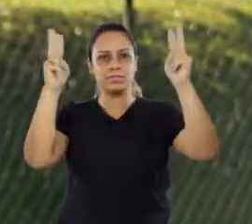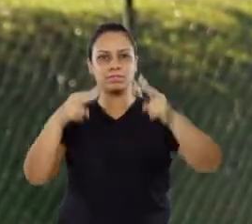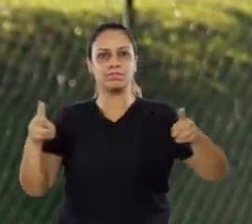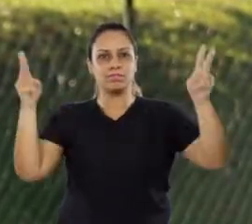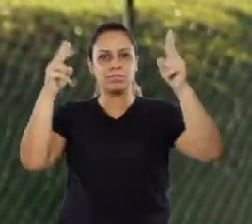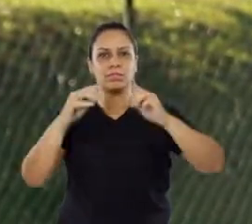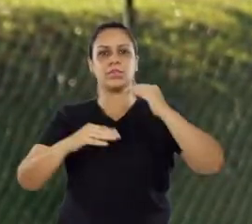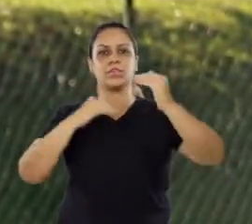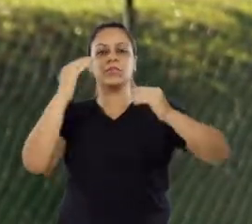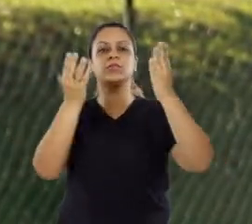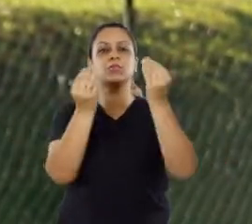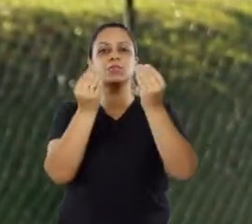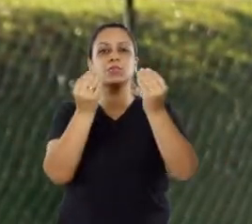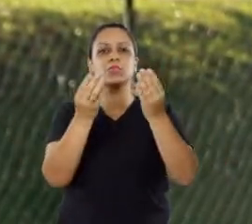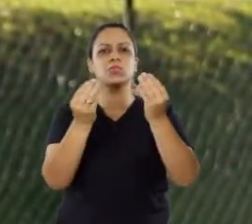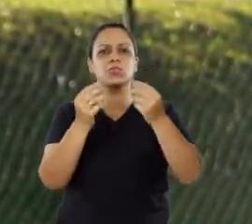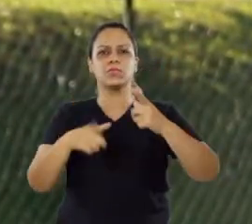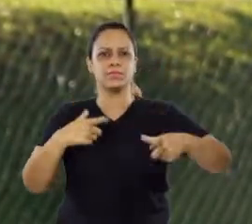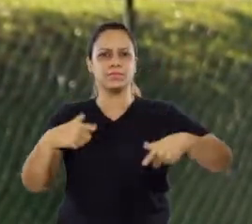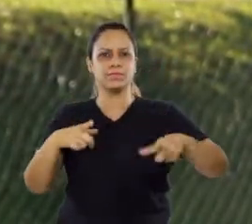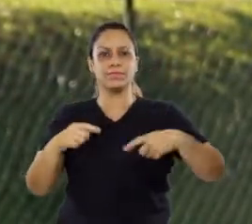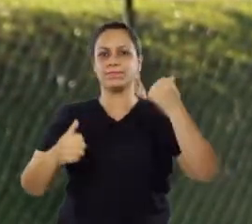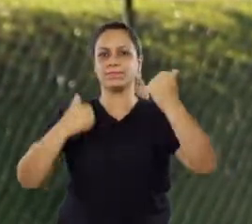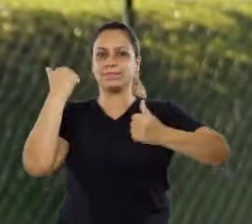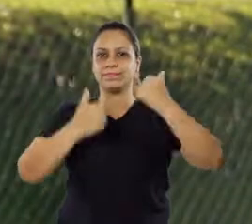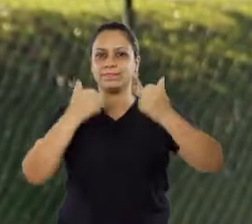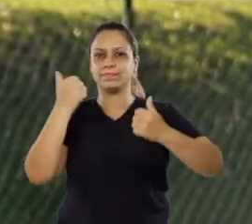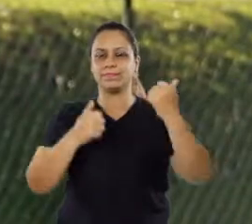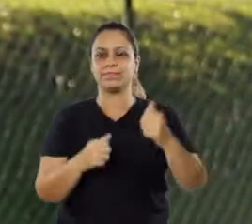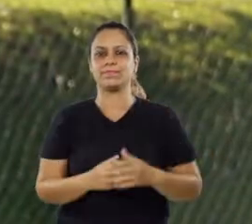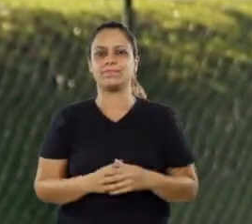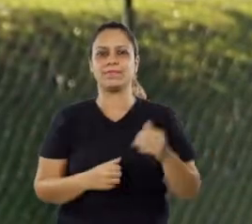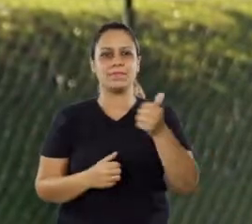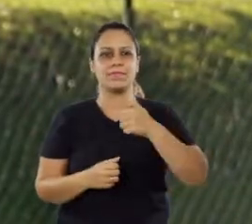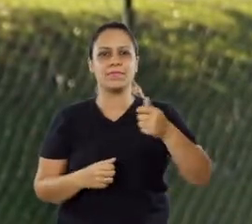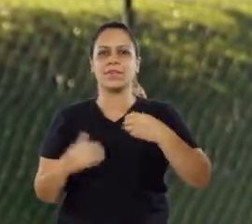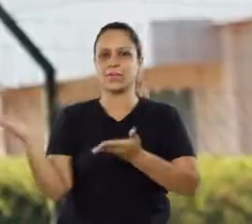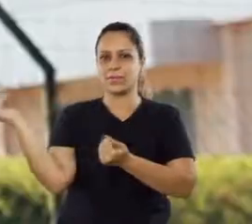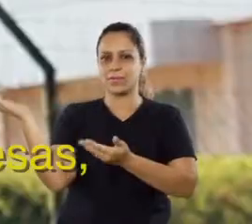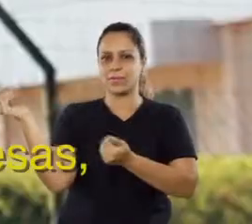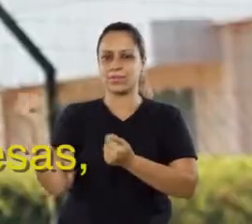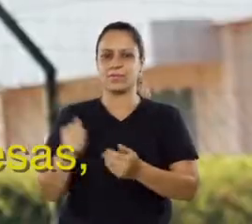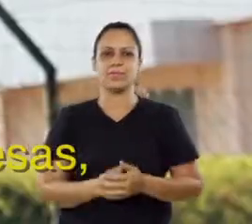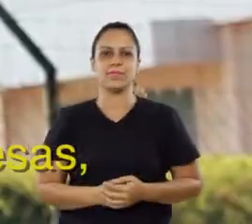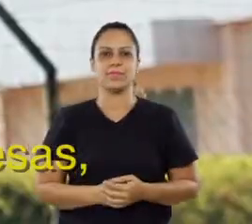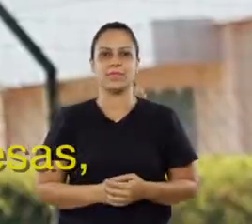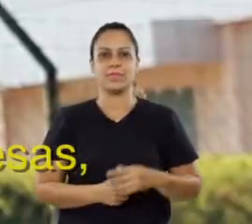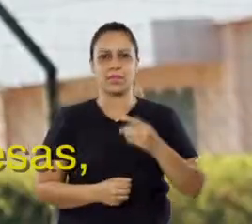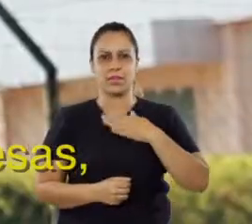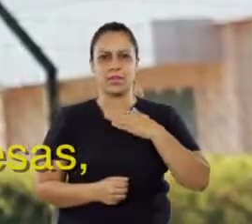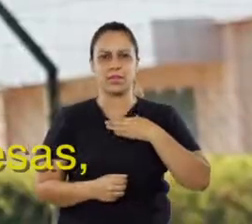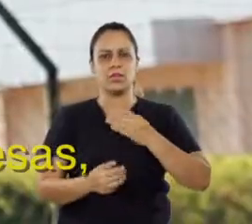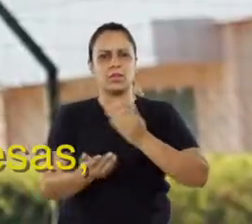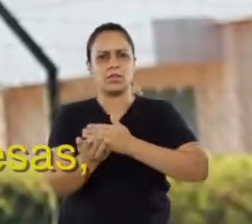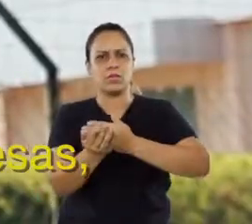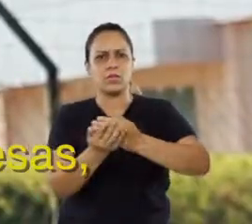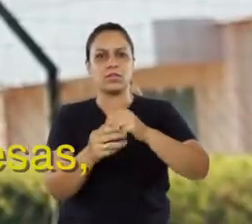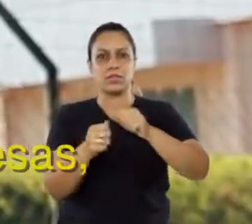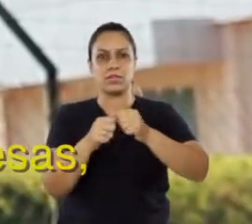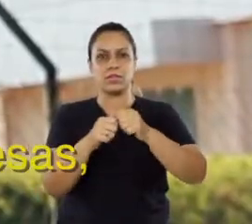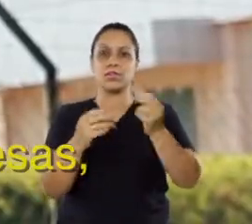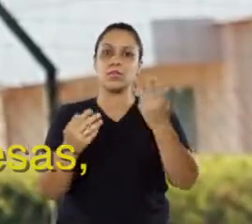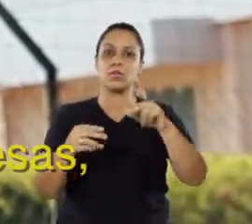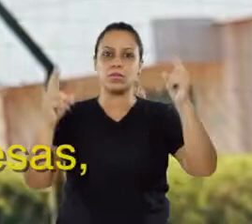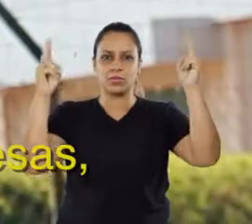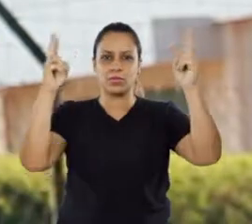muito e gera centenas de empregos de qualidade, principalmente para a nossa juventude. Eu vou reestruturar o projeto da